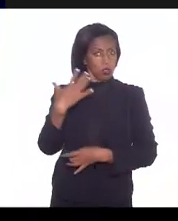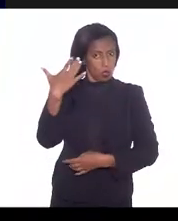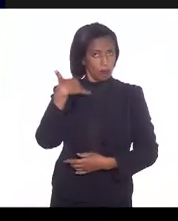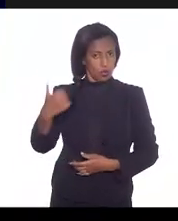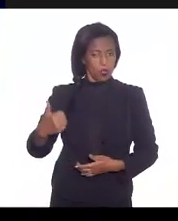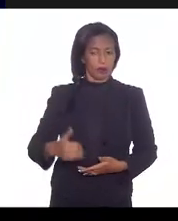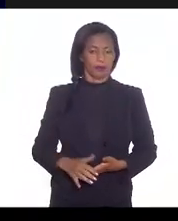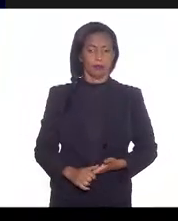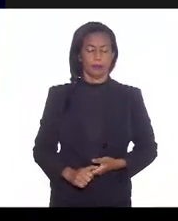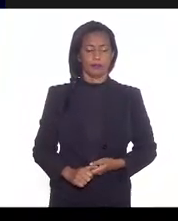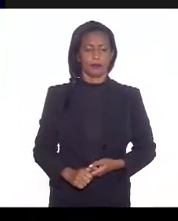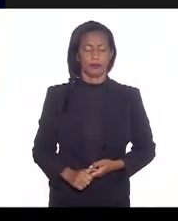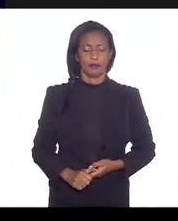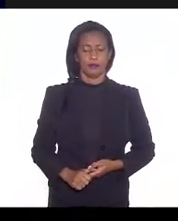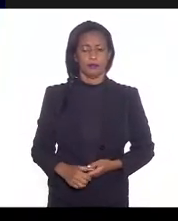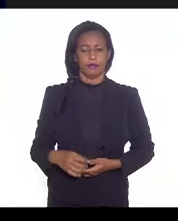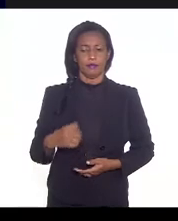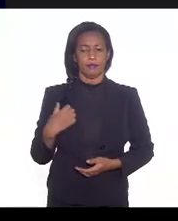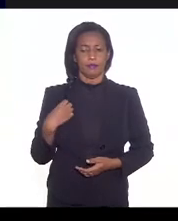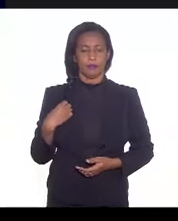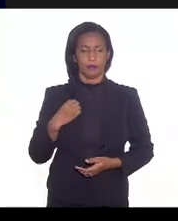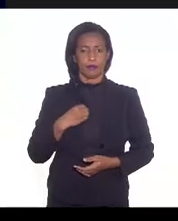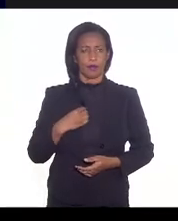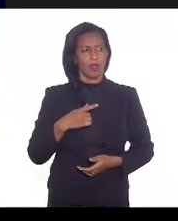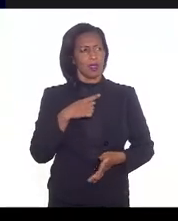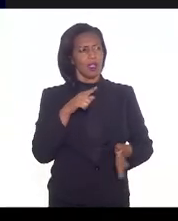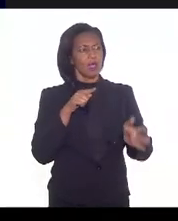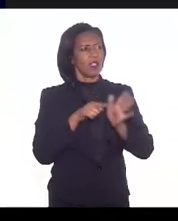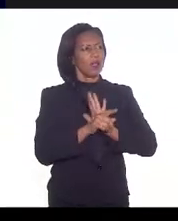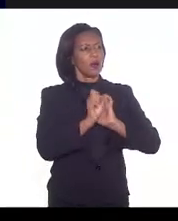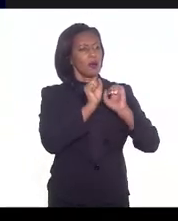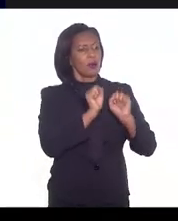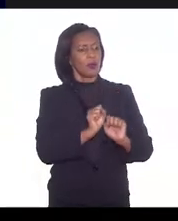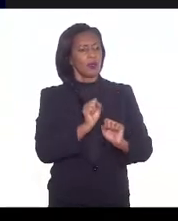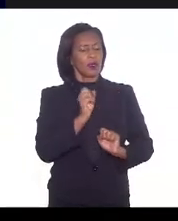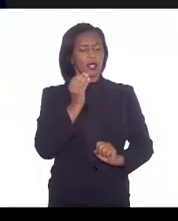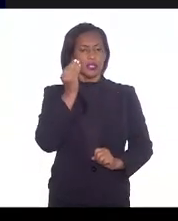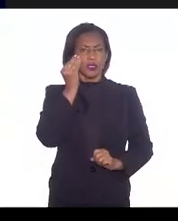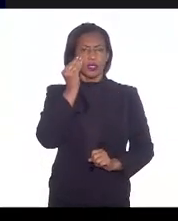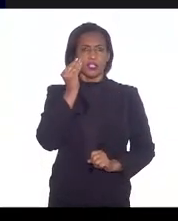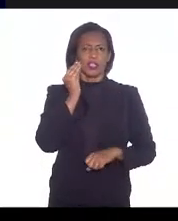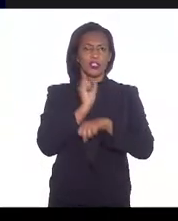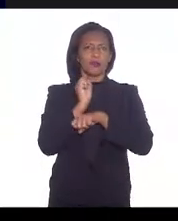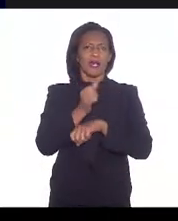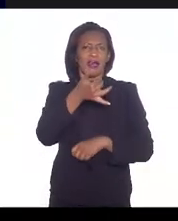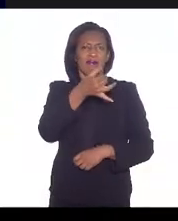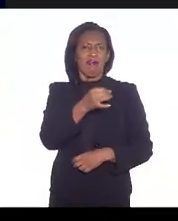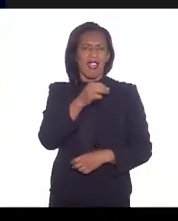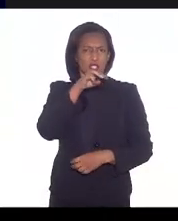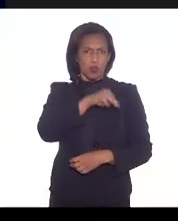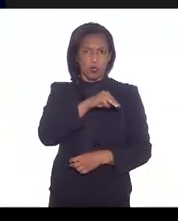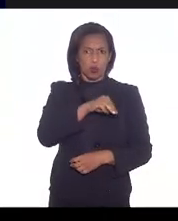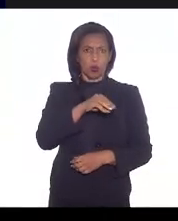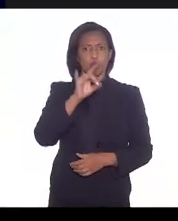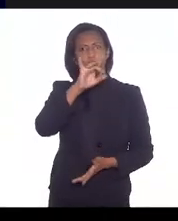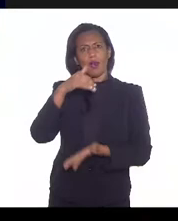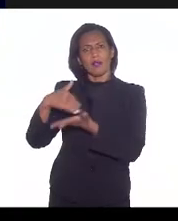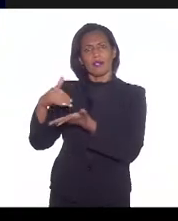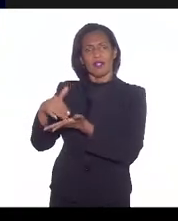chamar e estou escutando. A senhora pode aguardar dez minutos para nós ouvirmos a Secretaria de Saúde? Sim, claro.